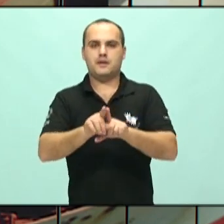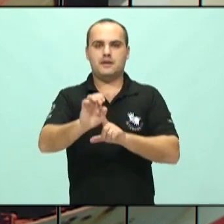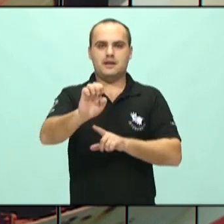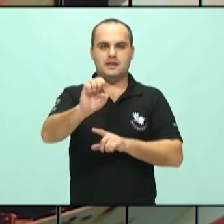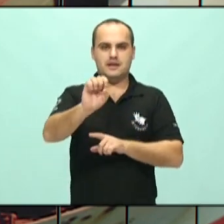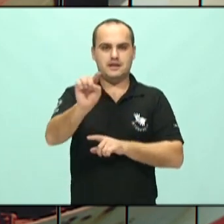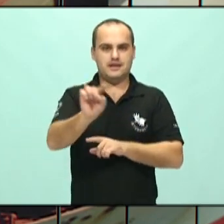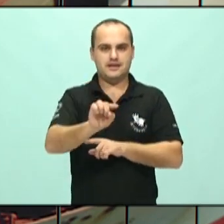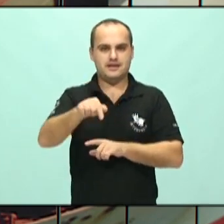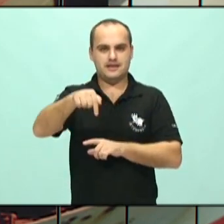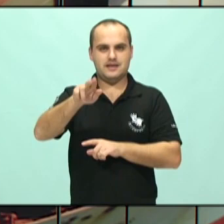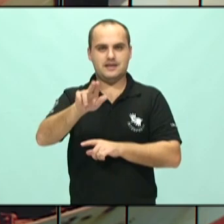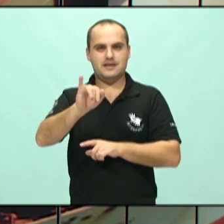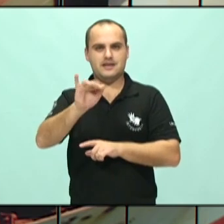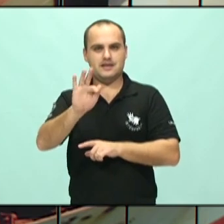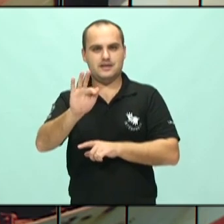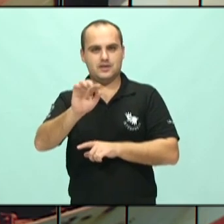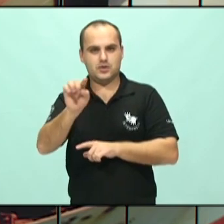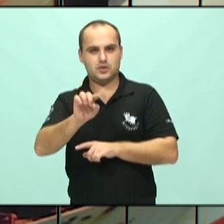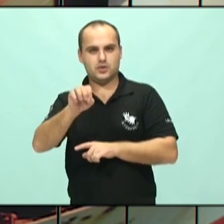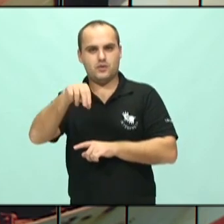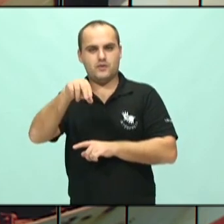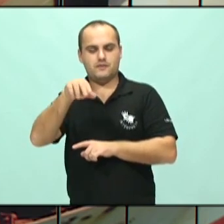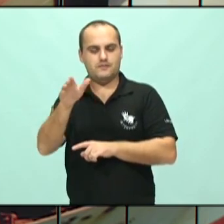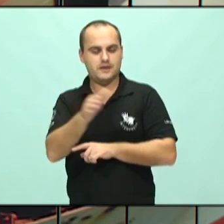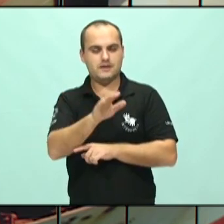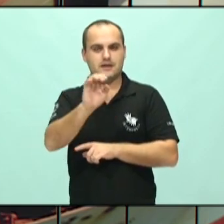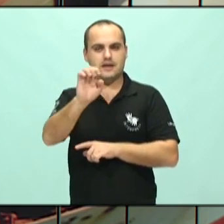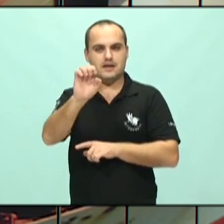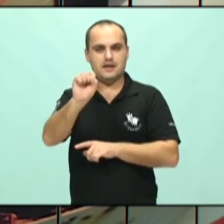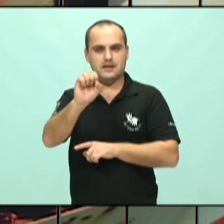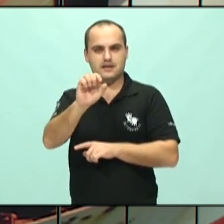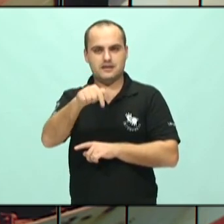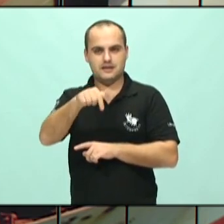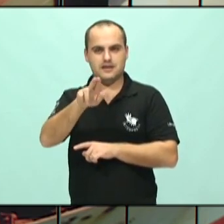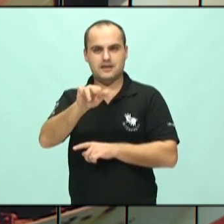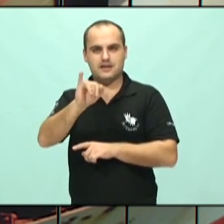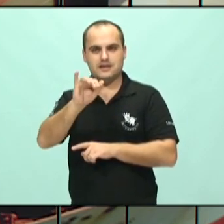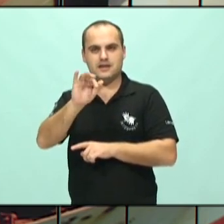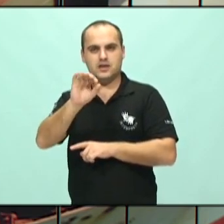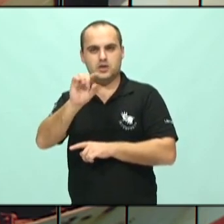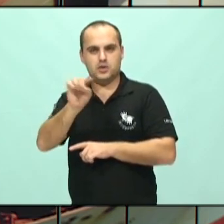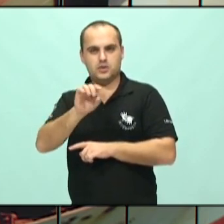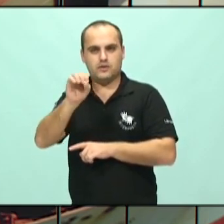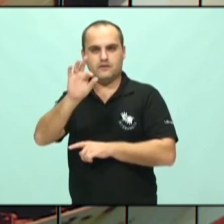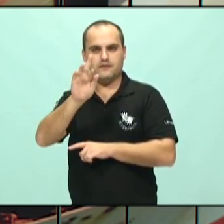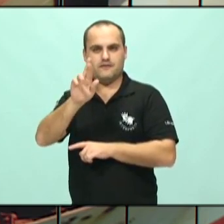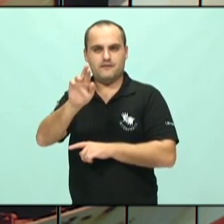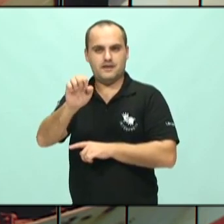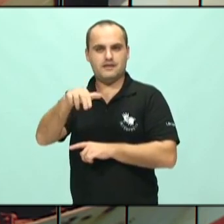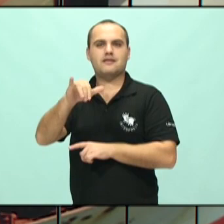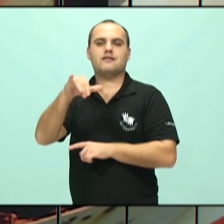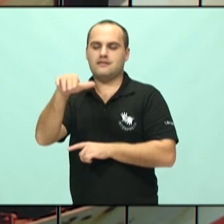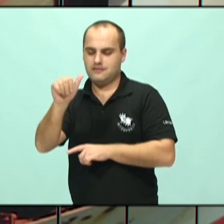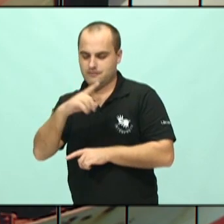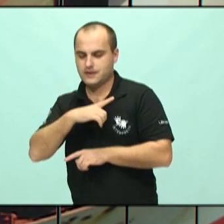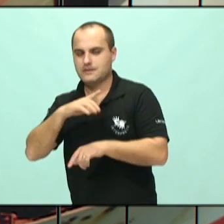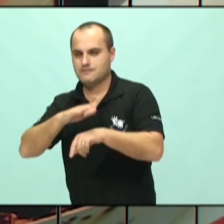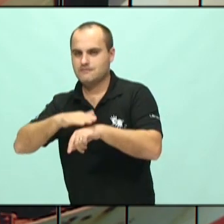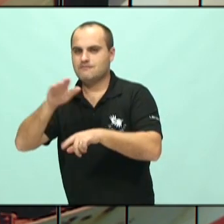bipolaridade, quadros mais crônicos. Isso é muito comum. Eu atendo uma família que tem essa questão da